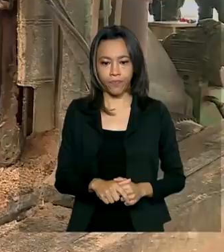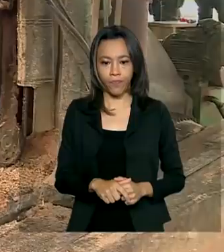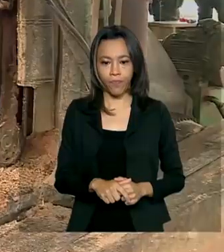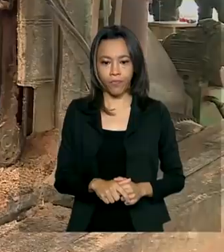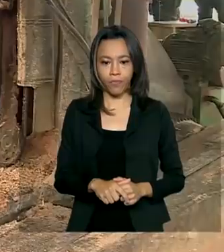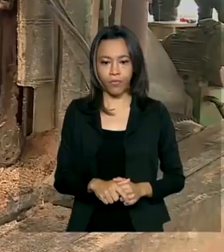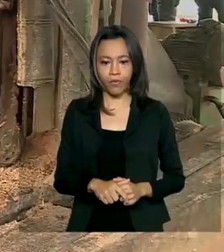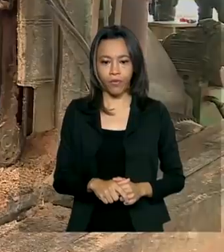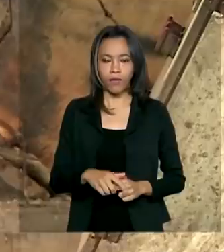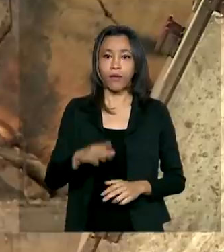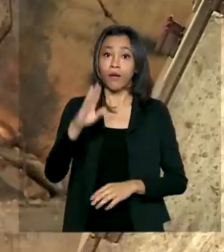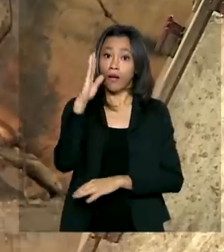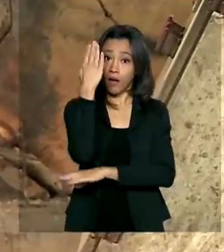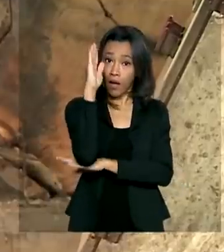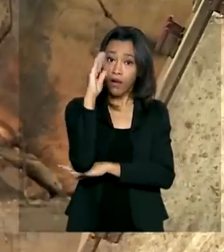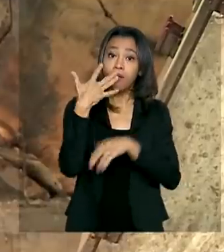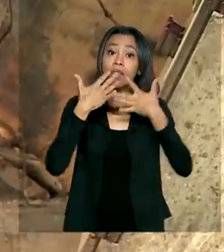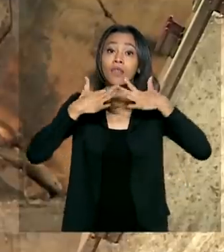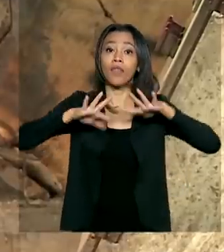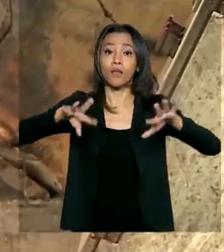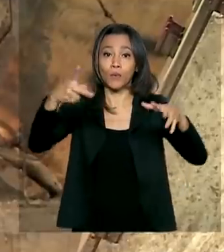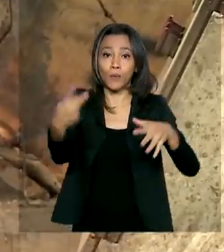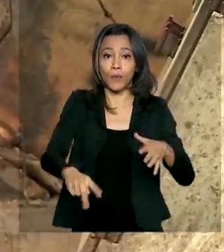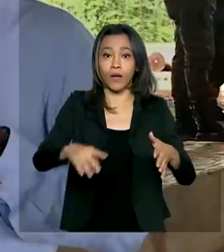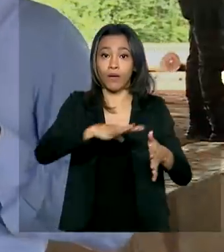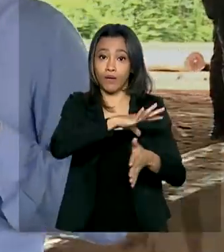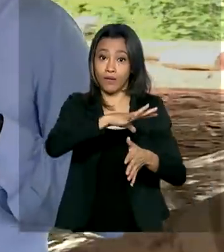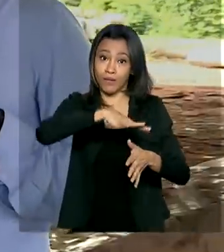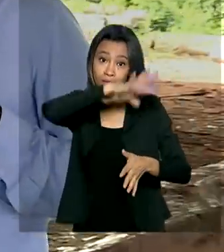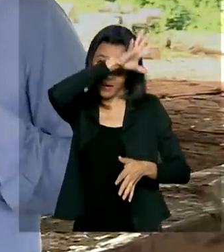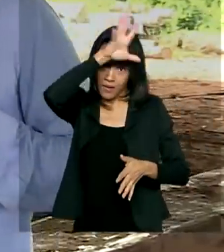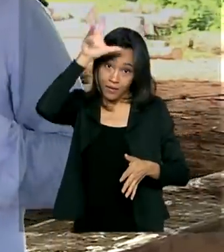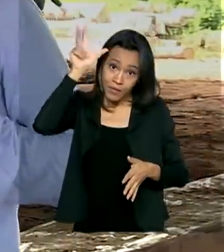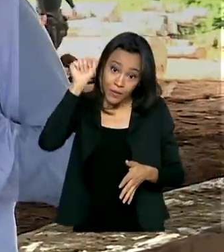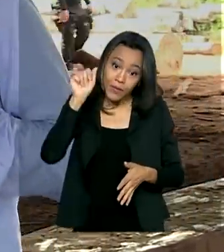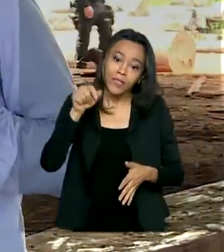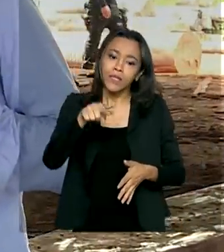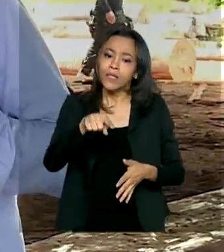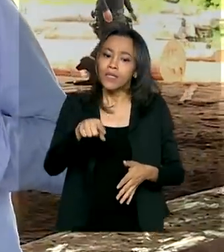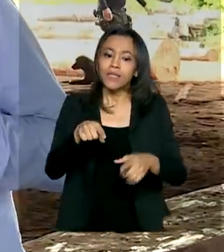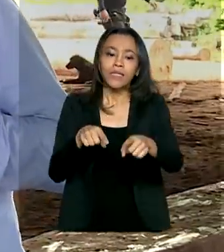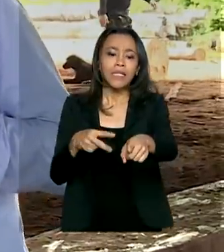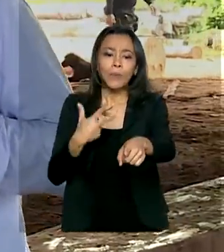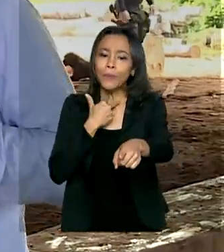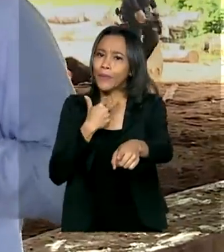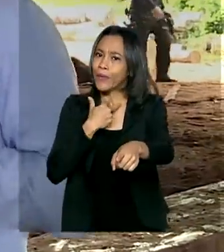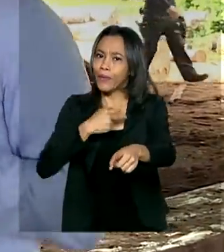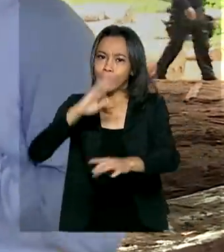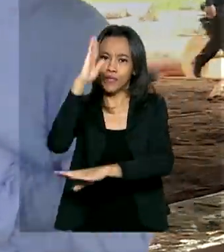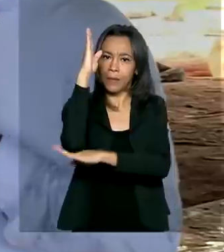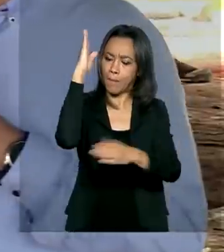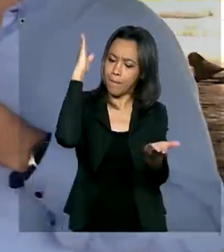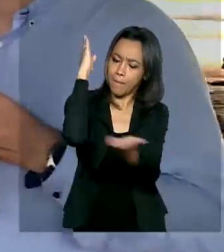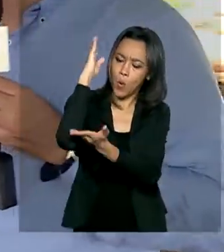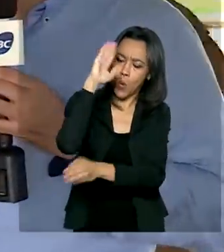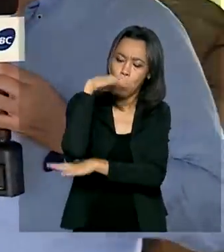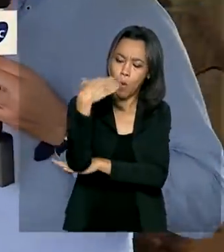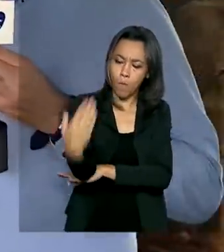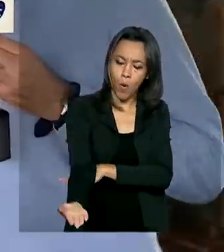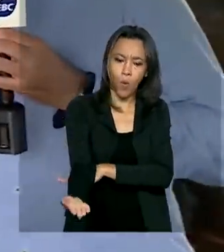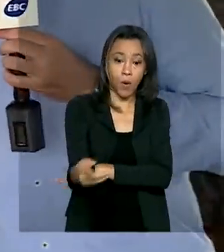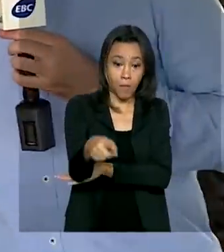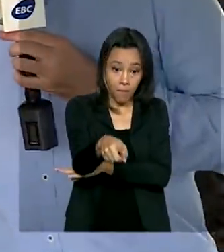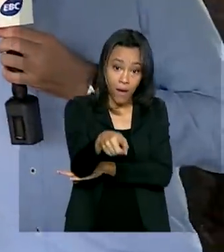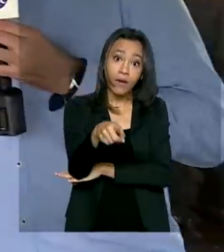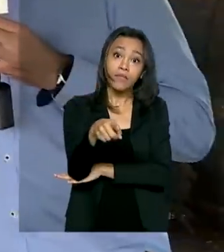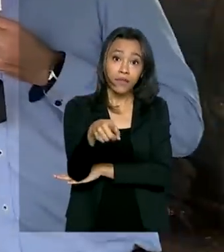Na árvore nativa da floresta amazônica, a castanheira não pode ser serrada, derrubada. Mas aqui, nessa madeireira